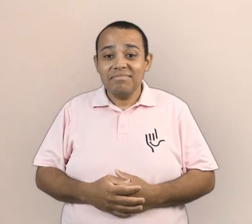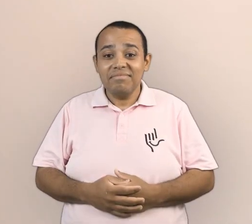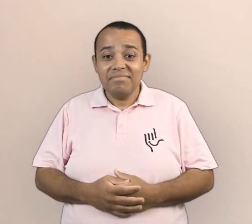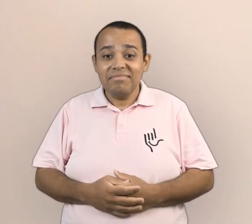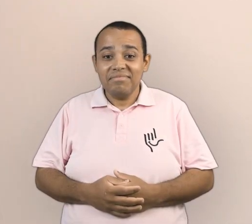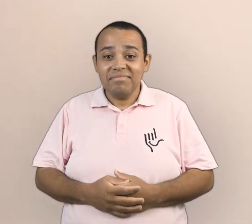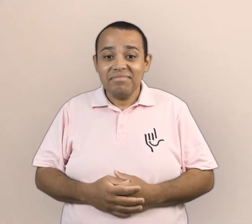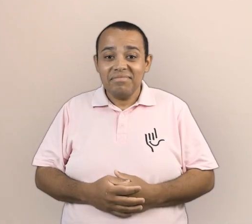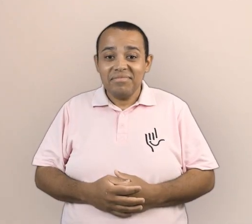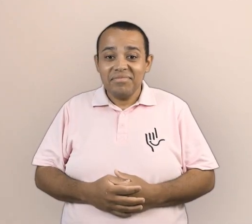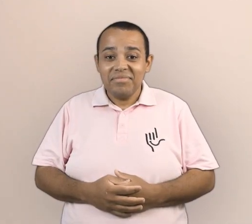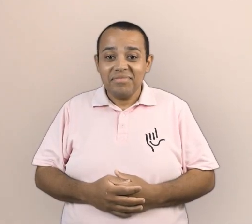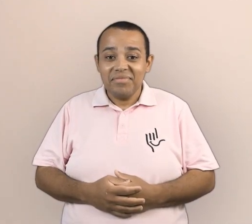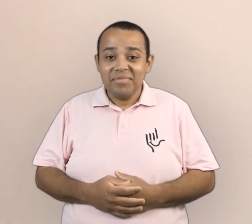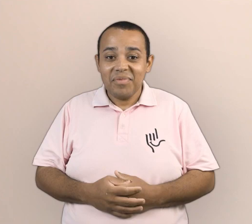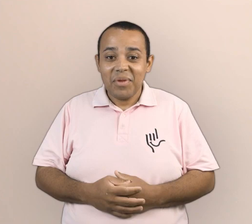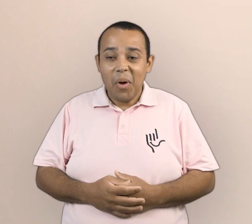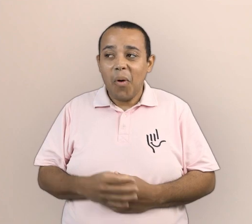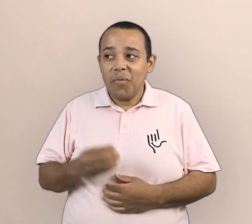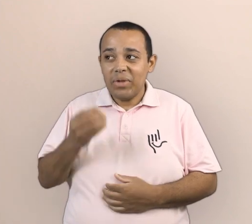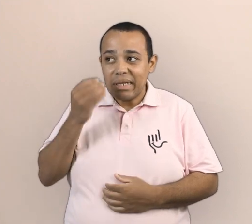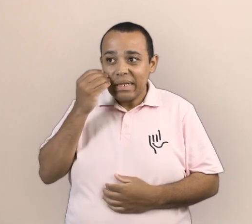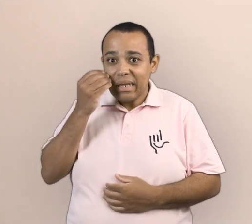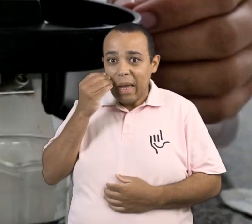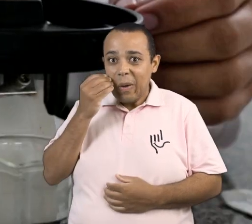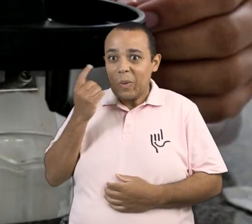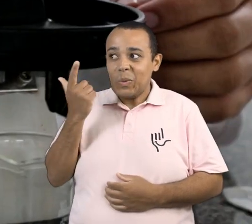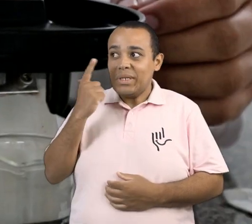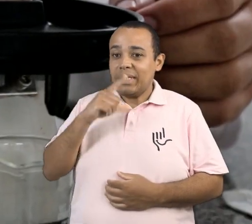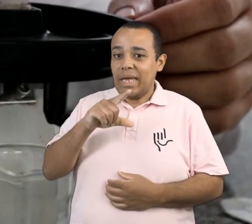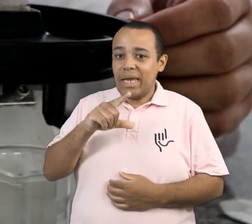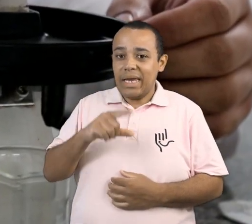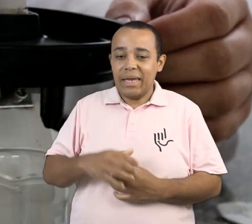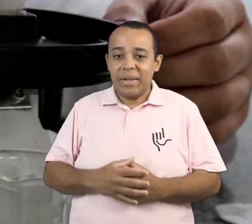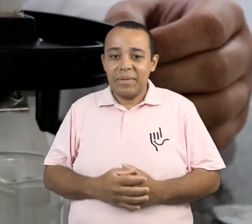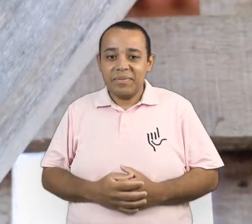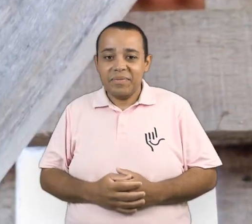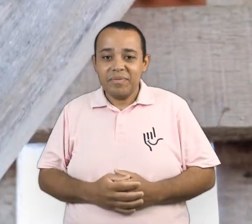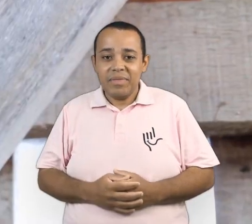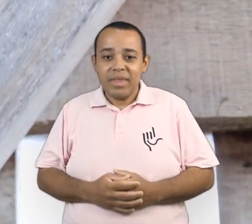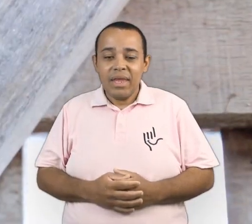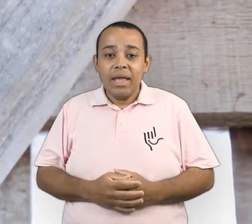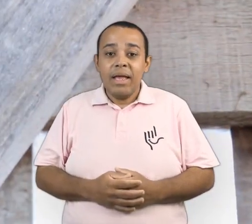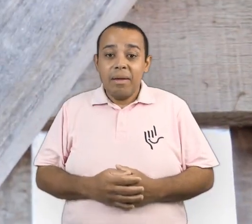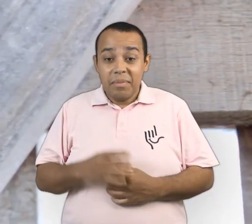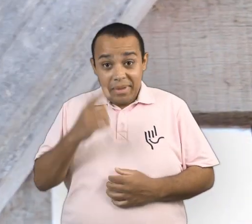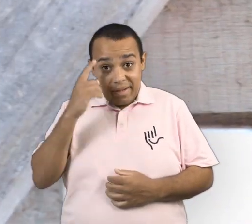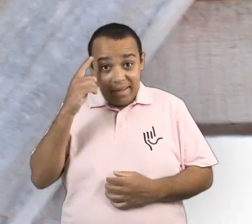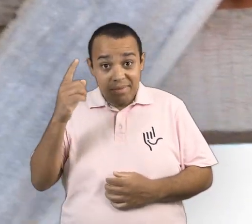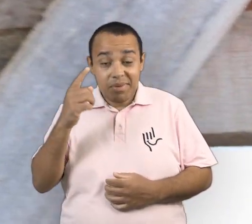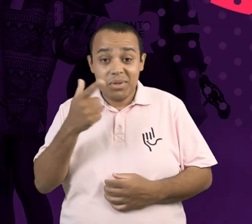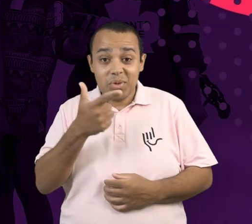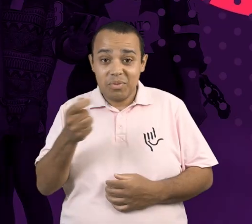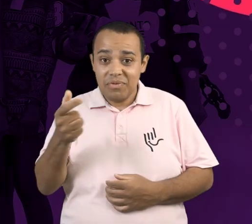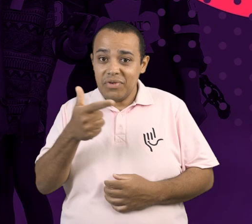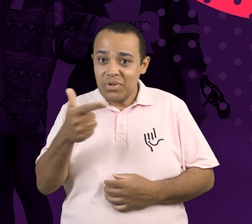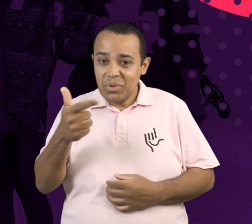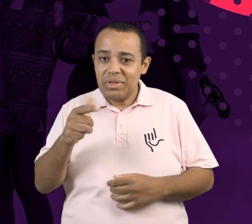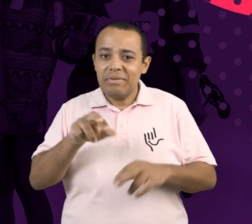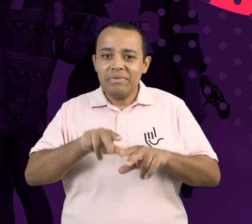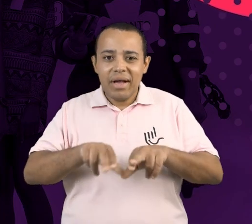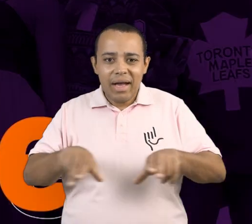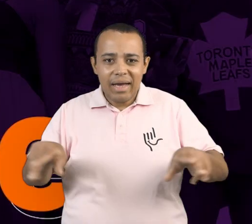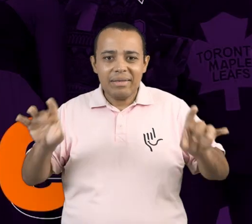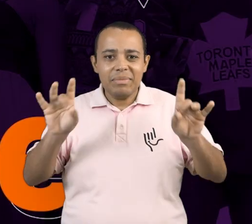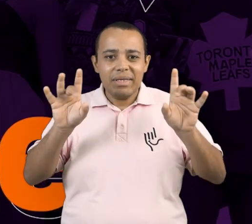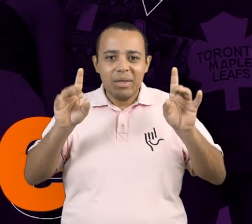Tentar fazer de uma vez, hein? Fé. E falando em novidades, 2022 foi um ano incrível. Iniciamos